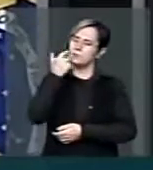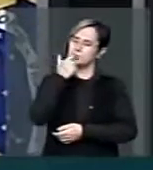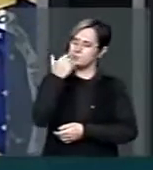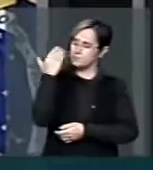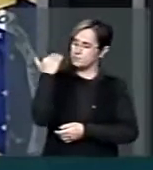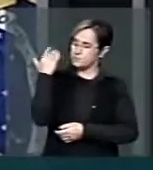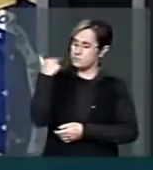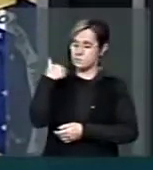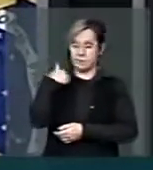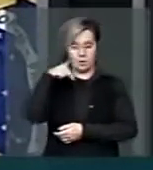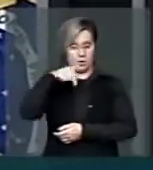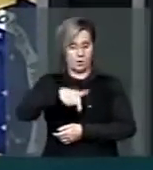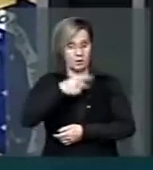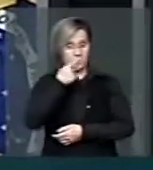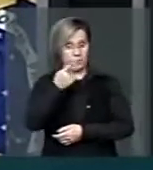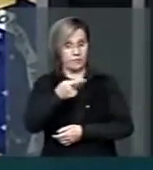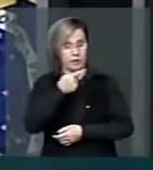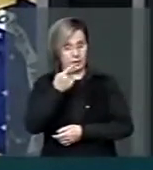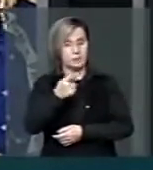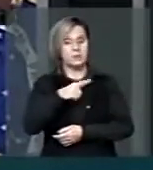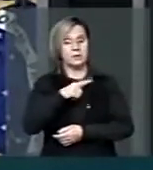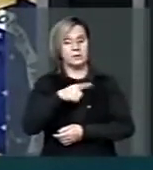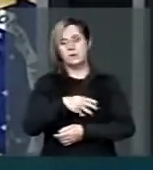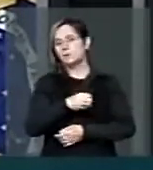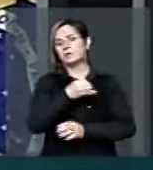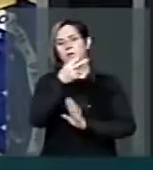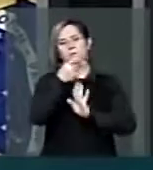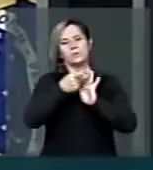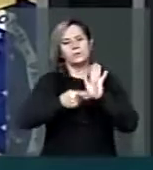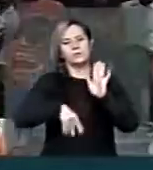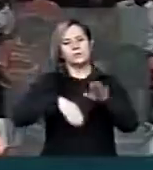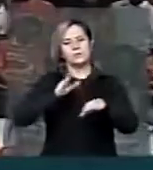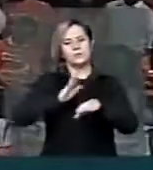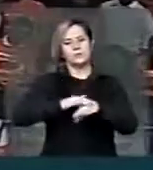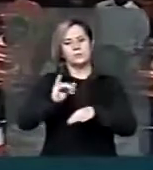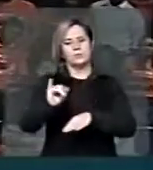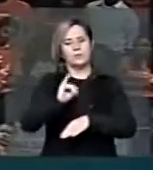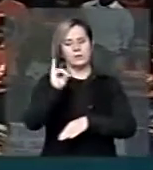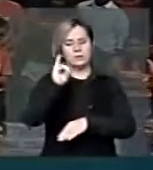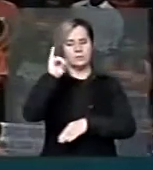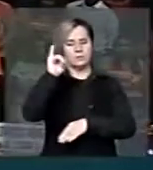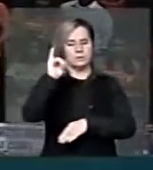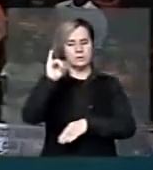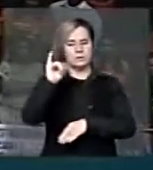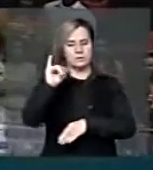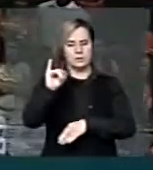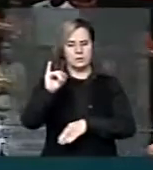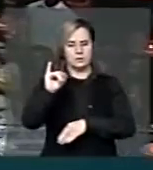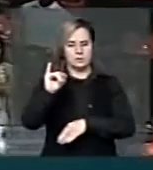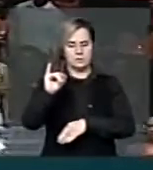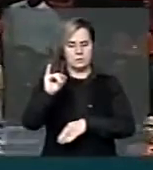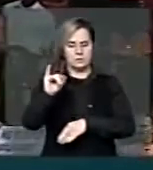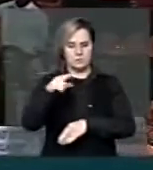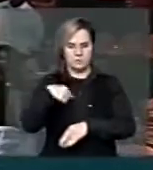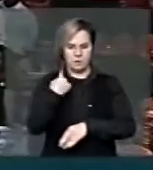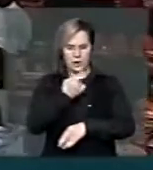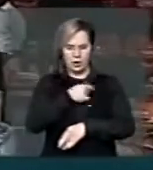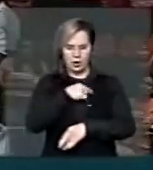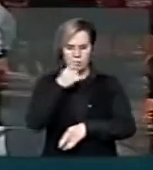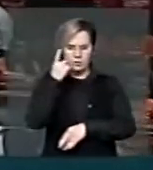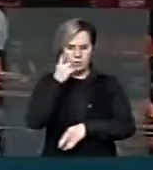coloquei aqui que existem projetos mais importantes para o governo e não para nós, deputados.